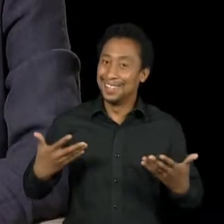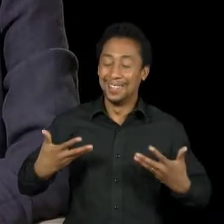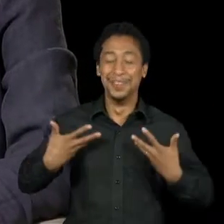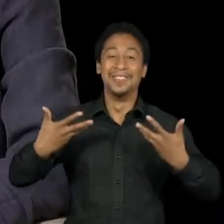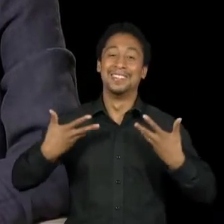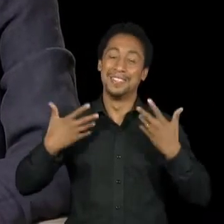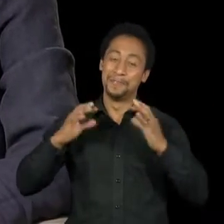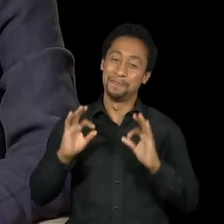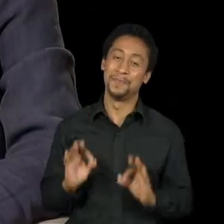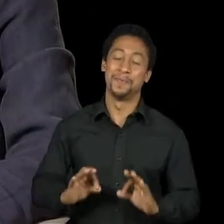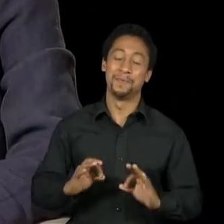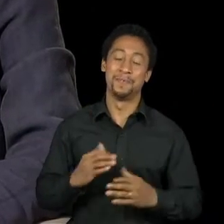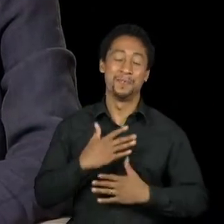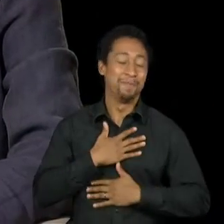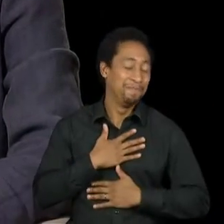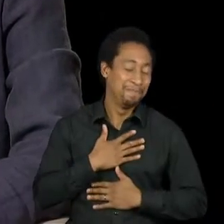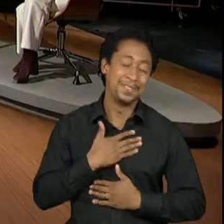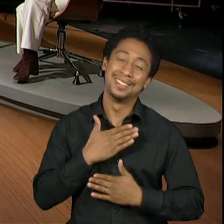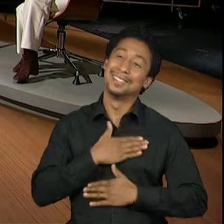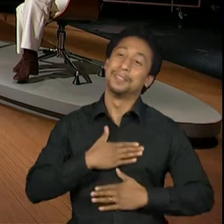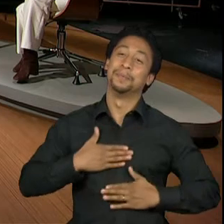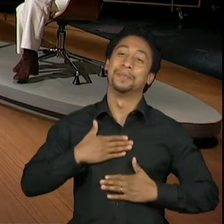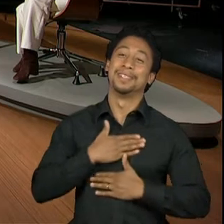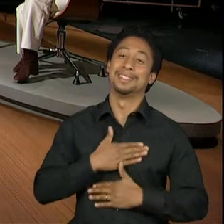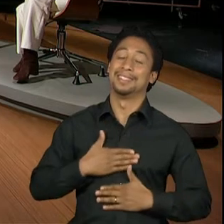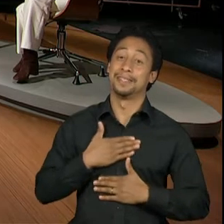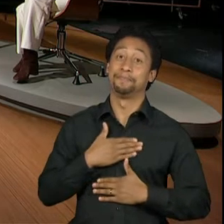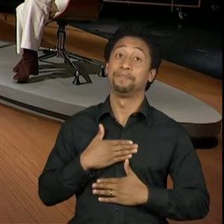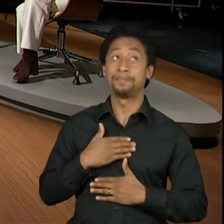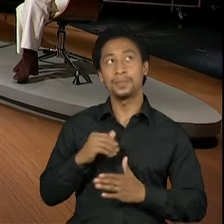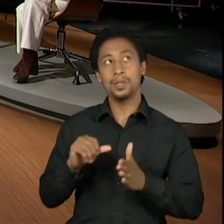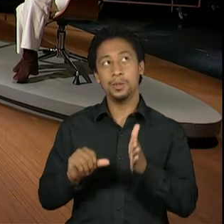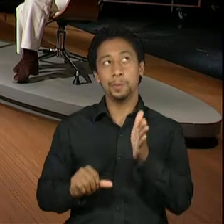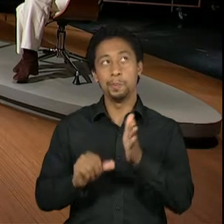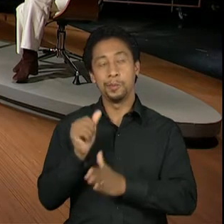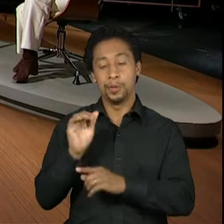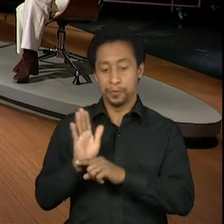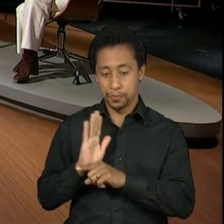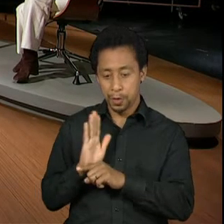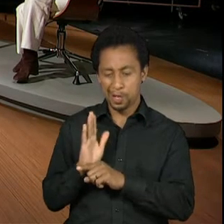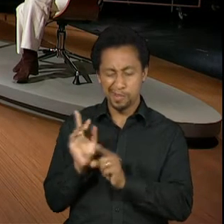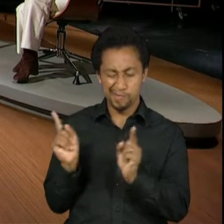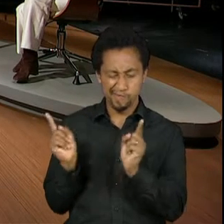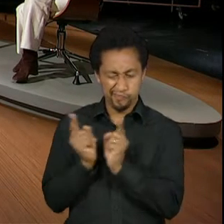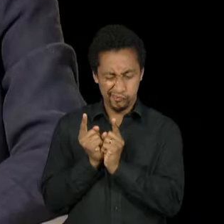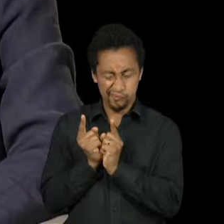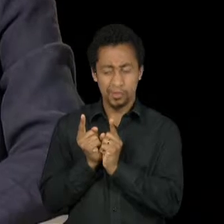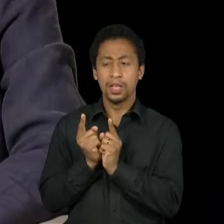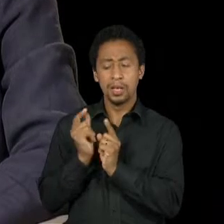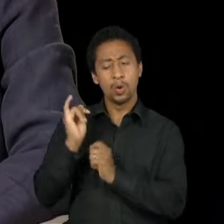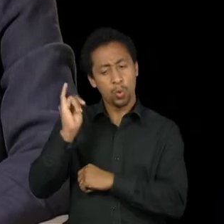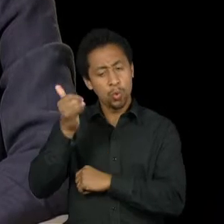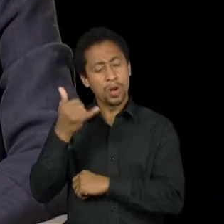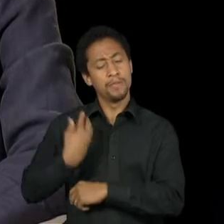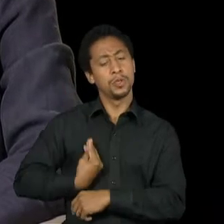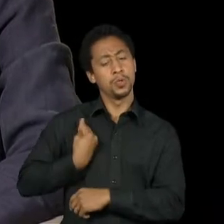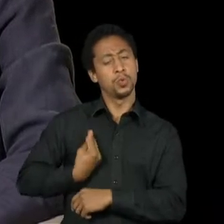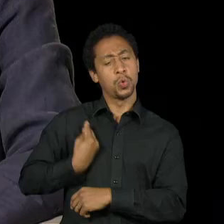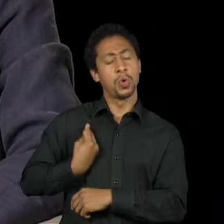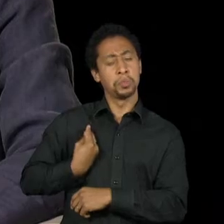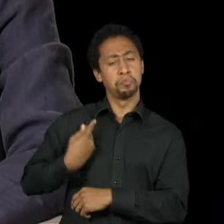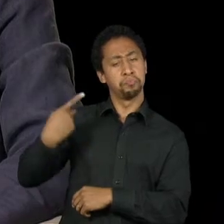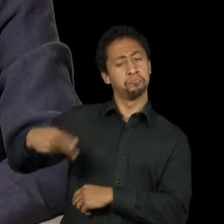eu que... Para mim, que foi um grande prazer. E o primeiro filme, que foi um curta, era mais ou menos um pouco a história da vida dela. Então foi